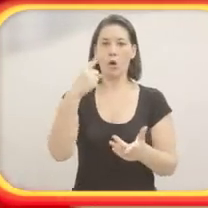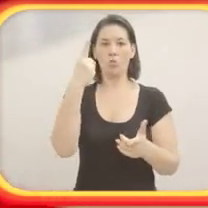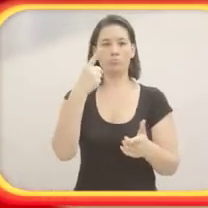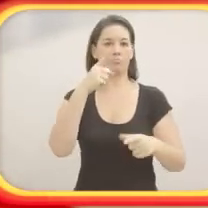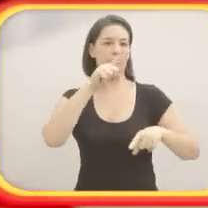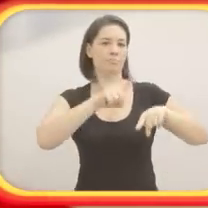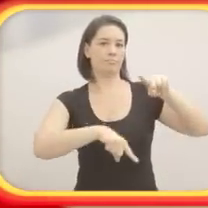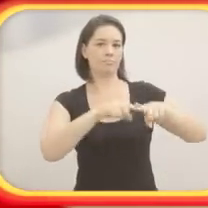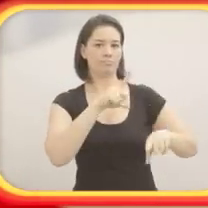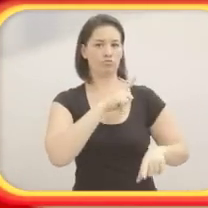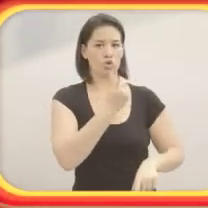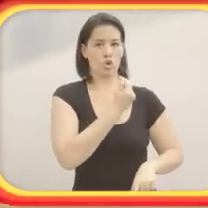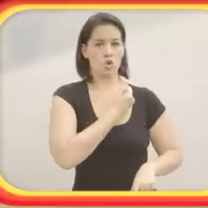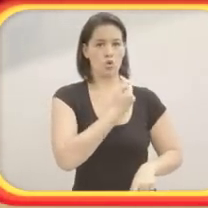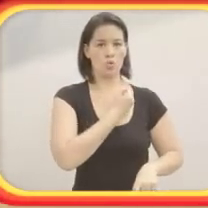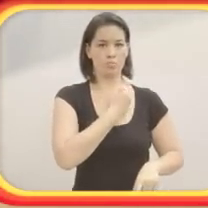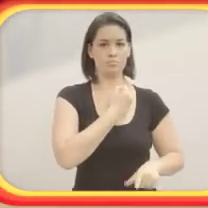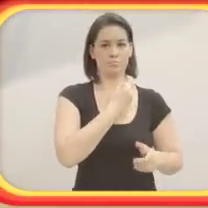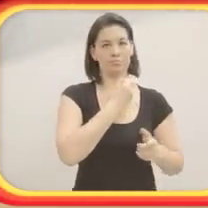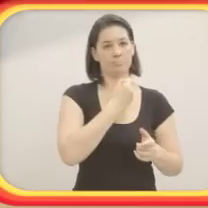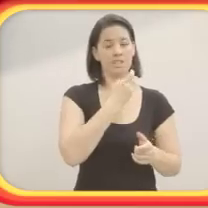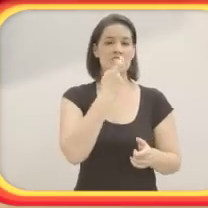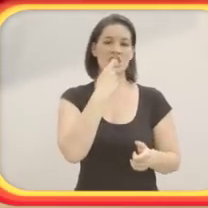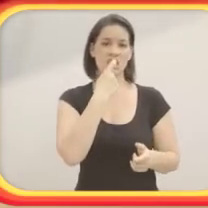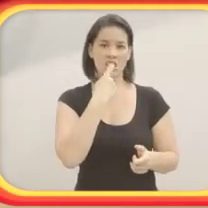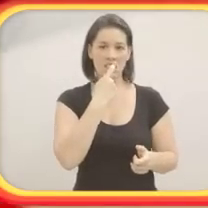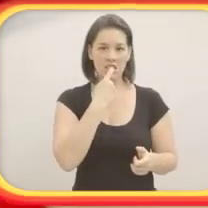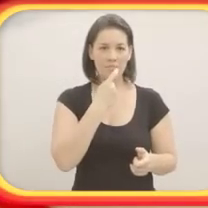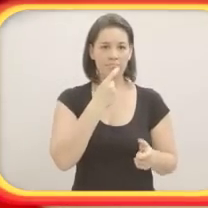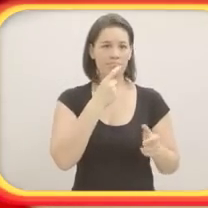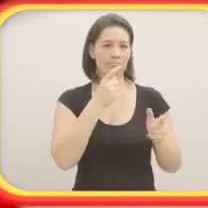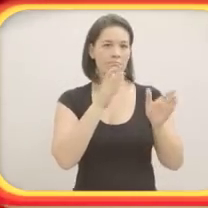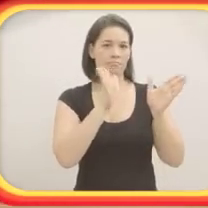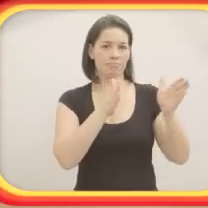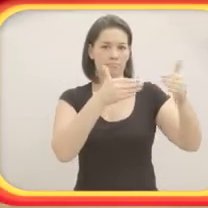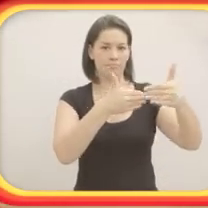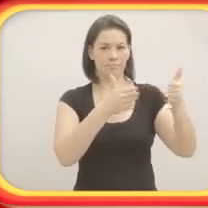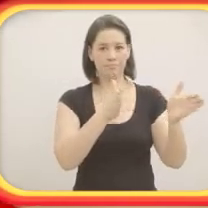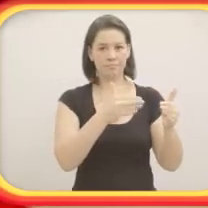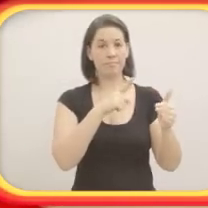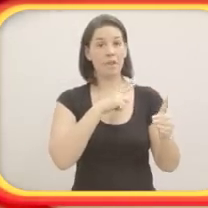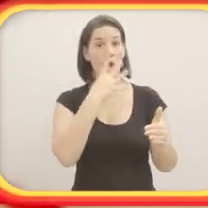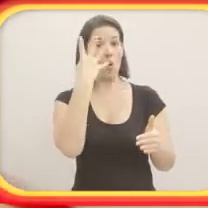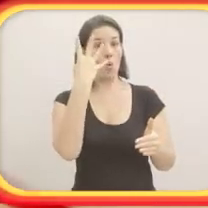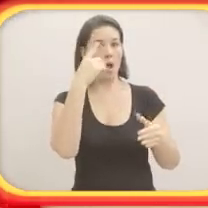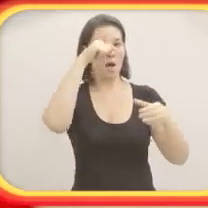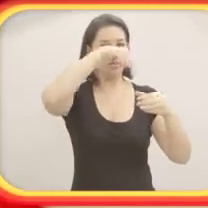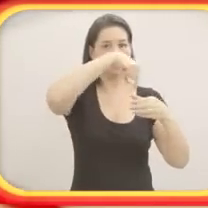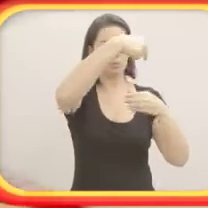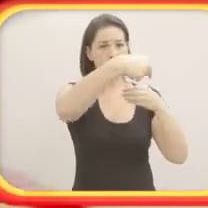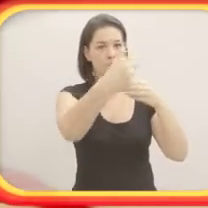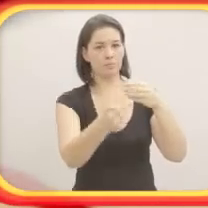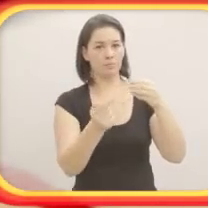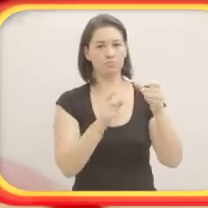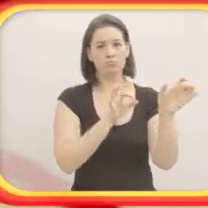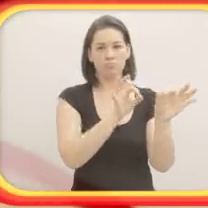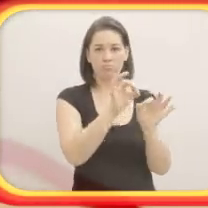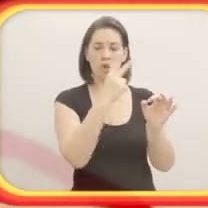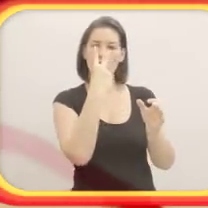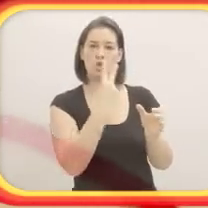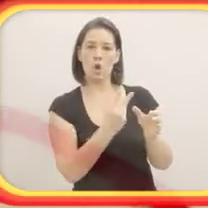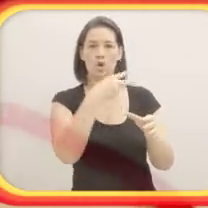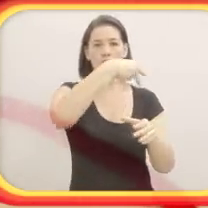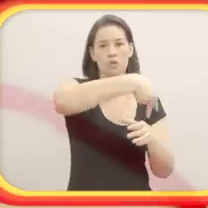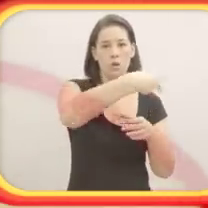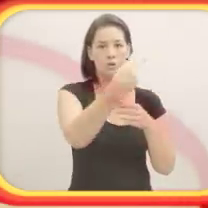no formato quadrado, e tem quatro furos organizados de dois em dois. Eu peço para que eles